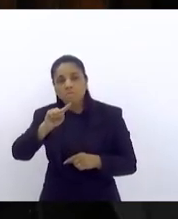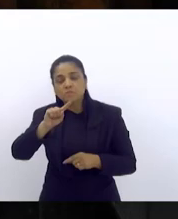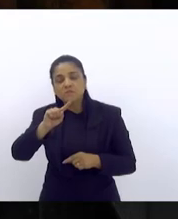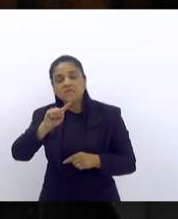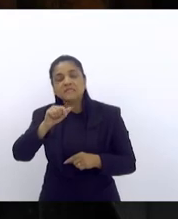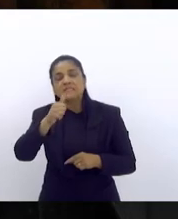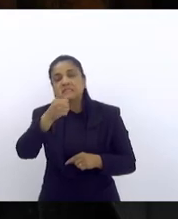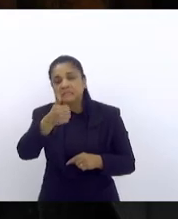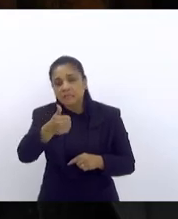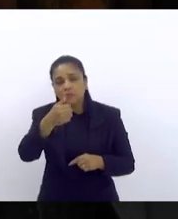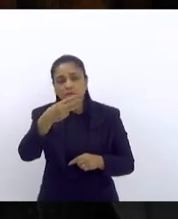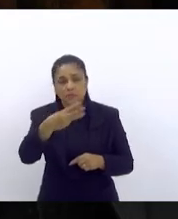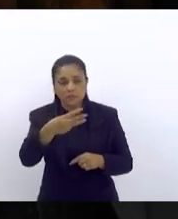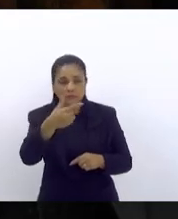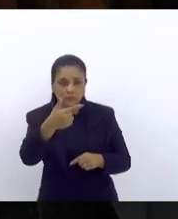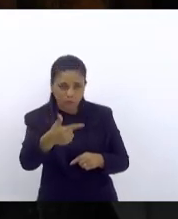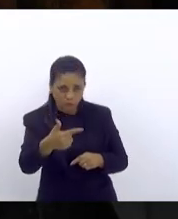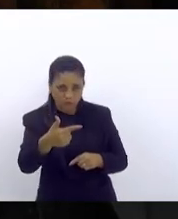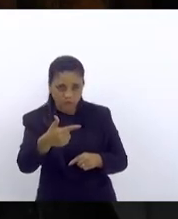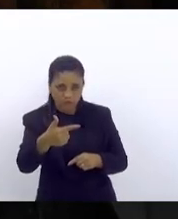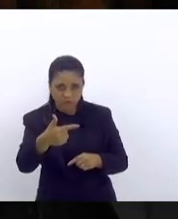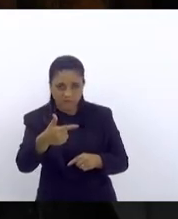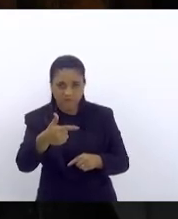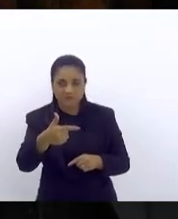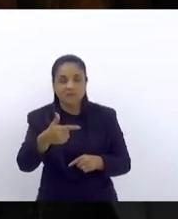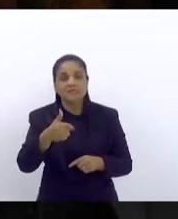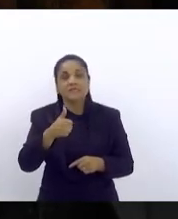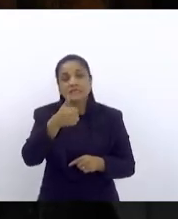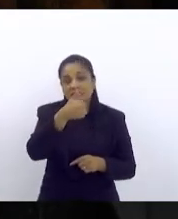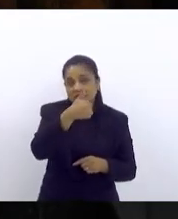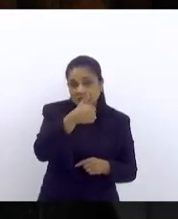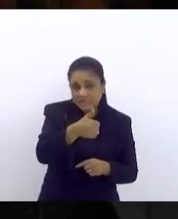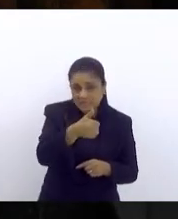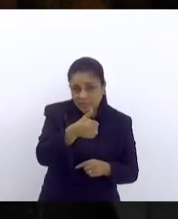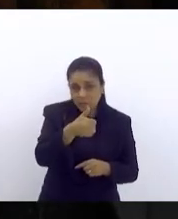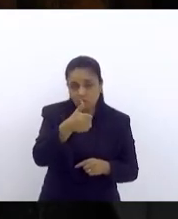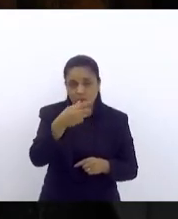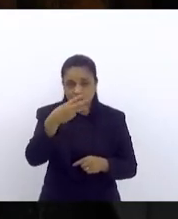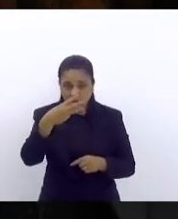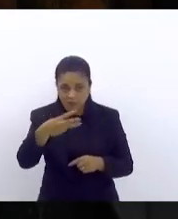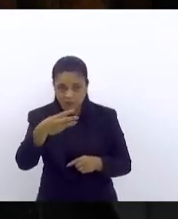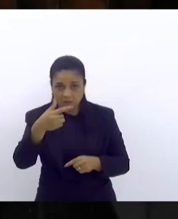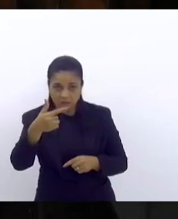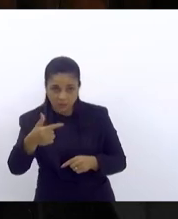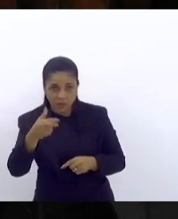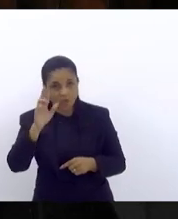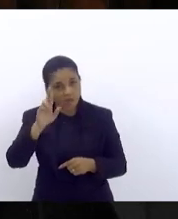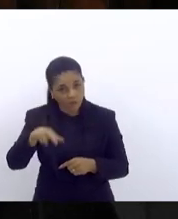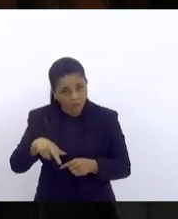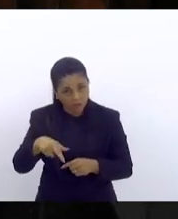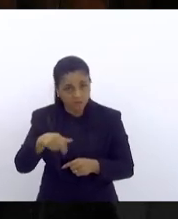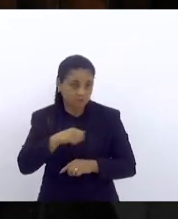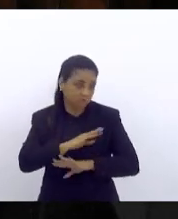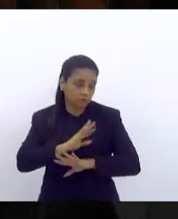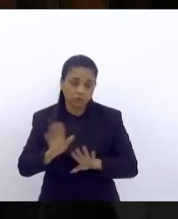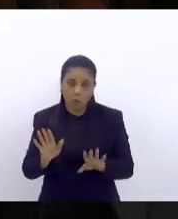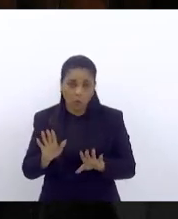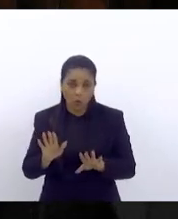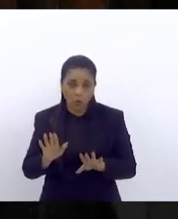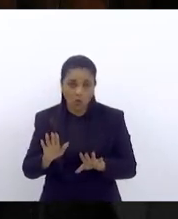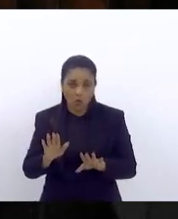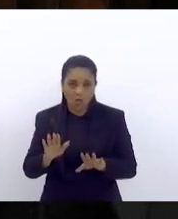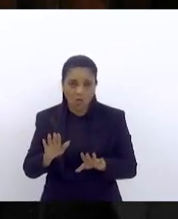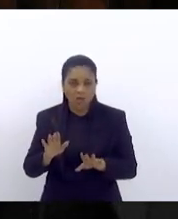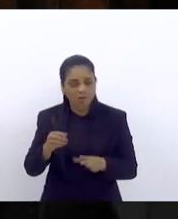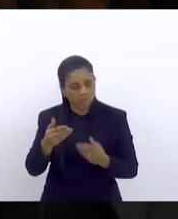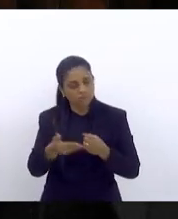1332 22 dias 132 esse seria a capacidade da